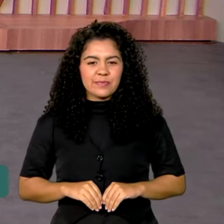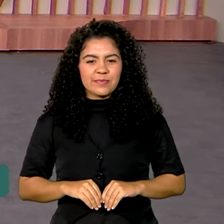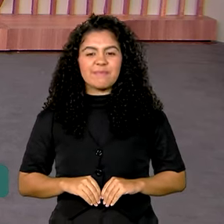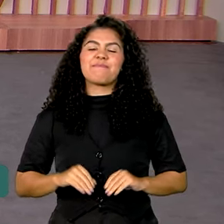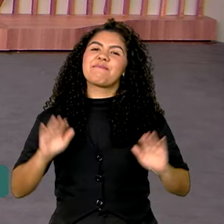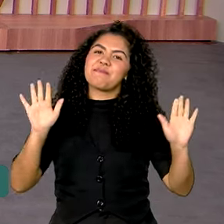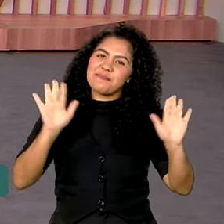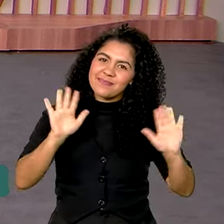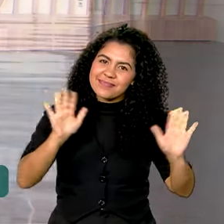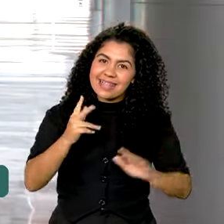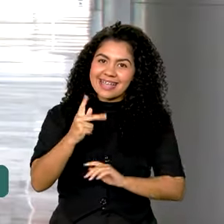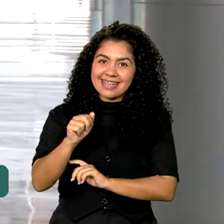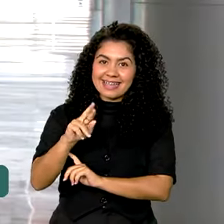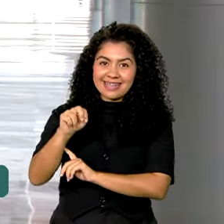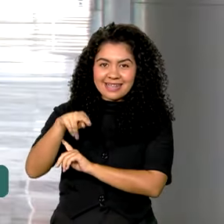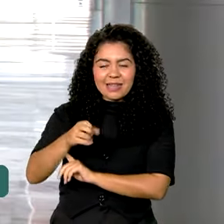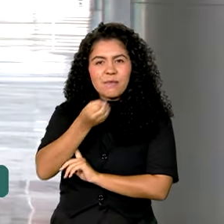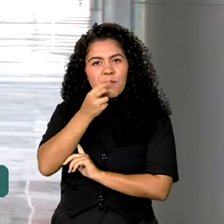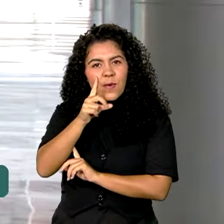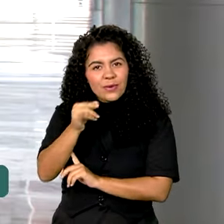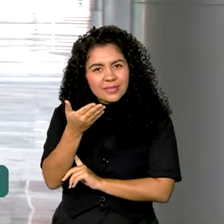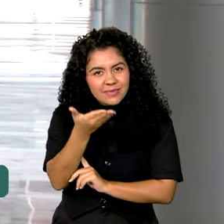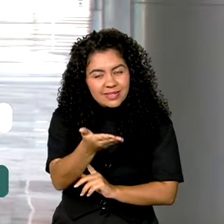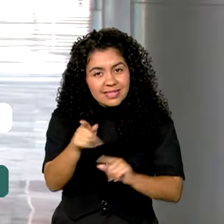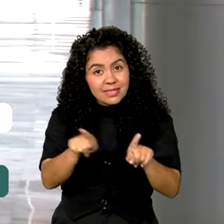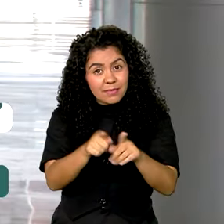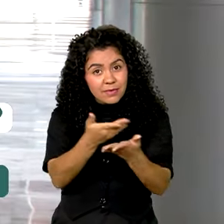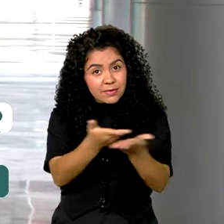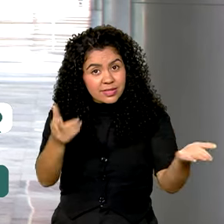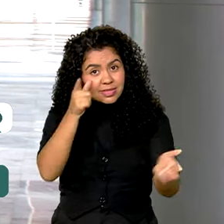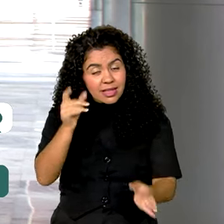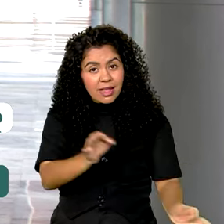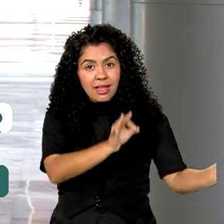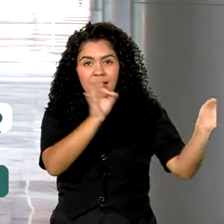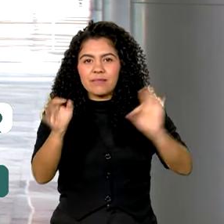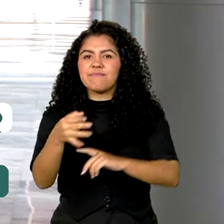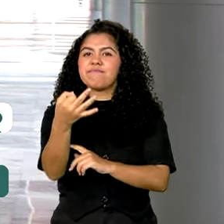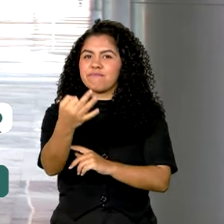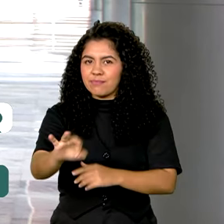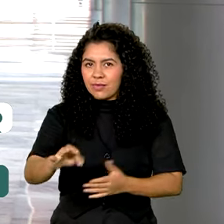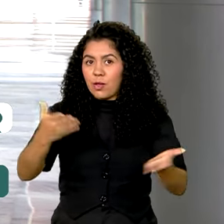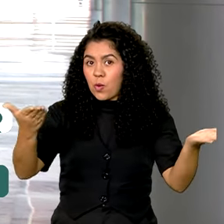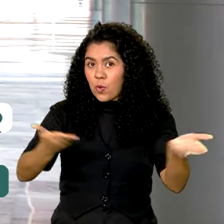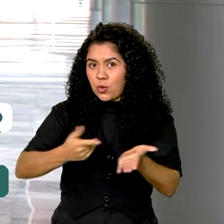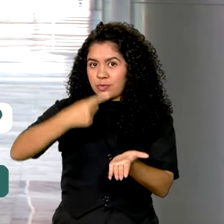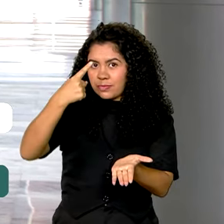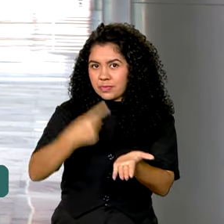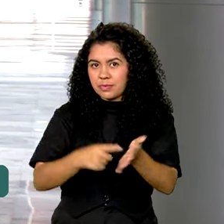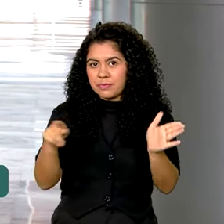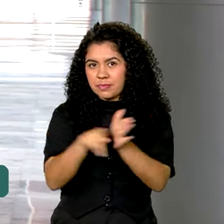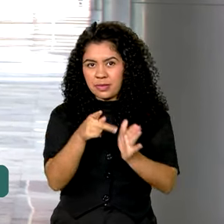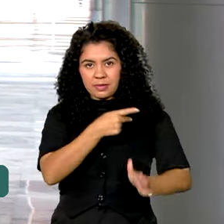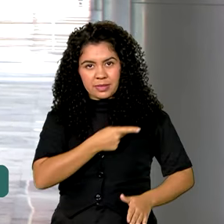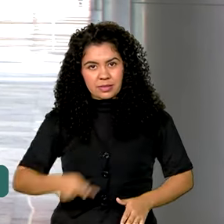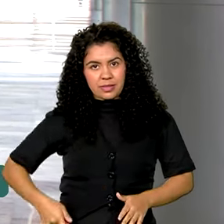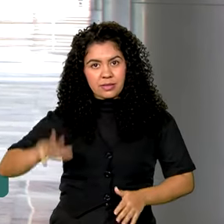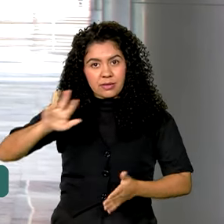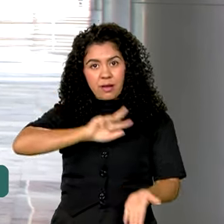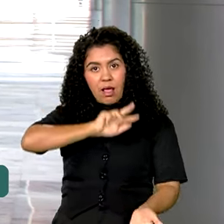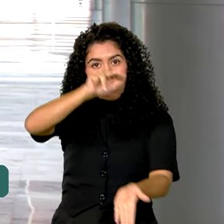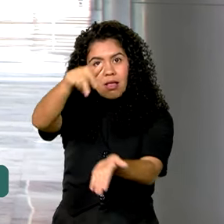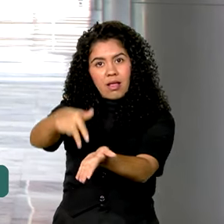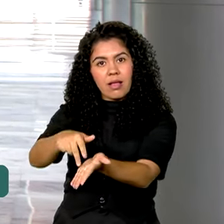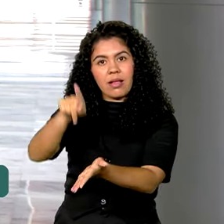Oi, Karine, bom dia para você também, bom dia para você que nos acompanha. É isso, a agenda do presidente Lula começa na cidade de Feira de Santana,